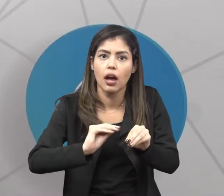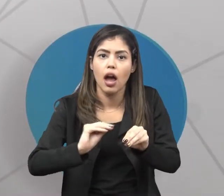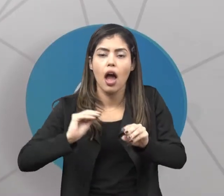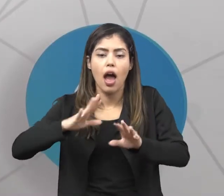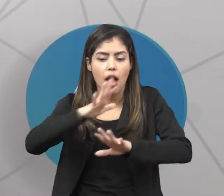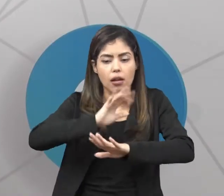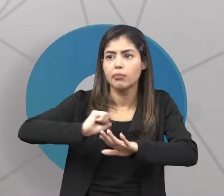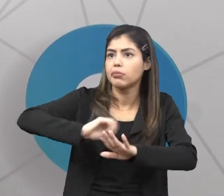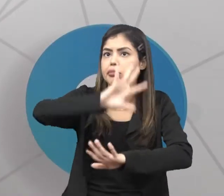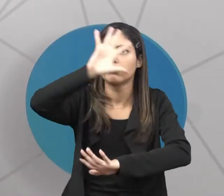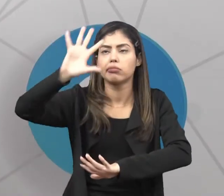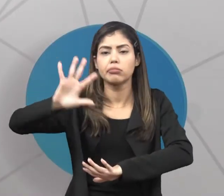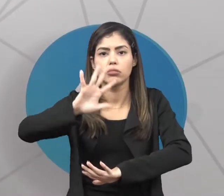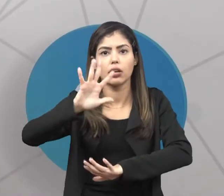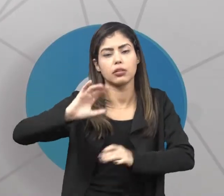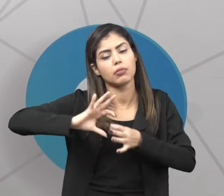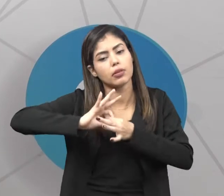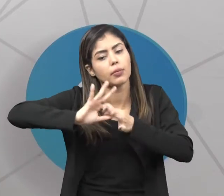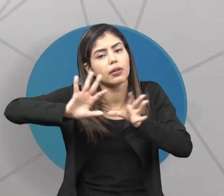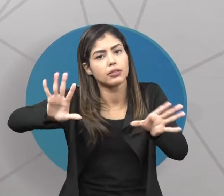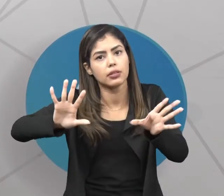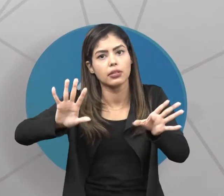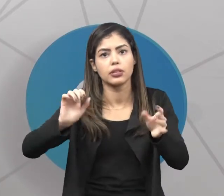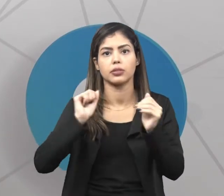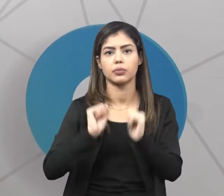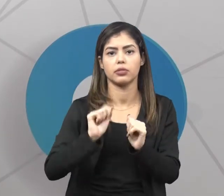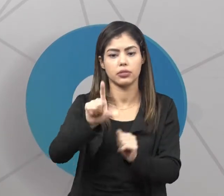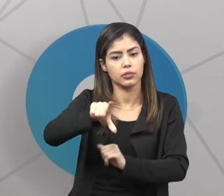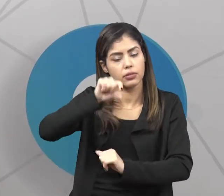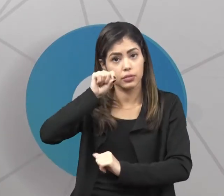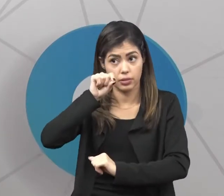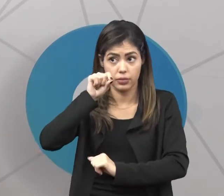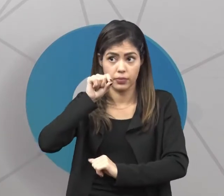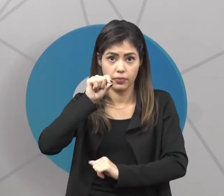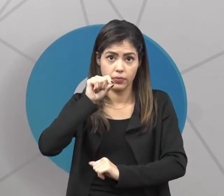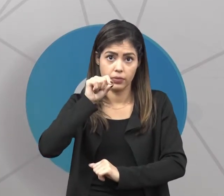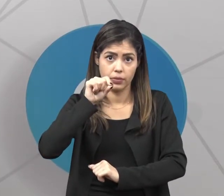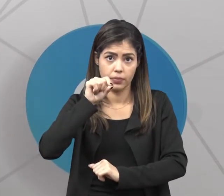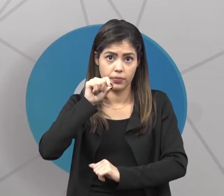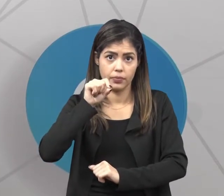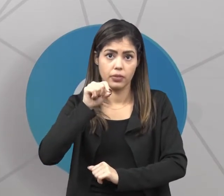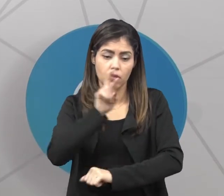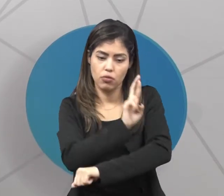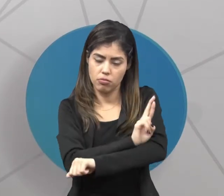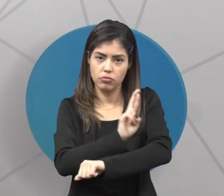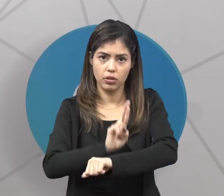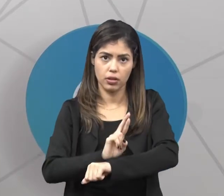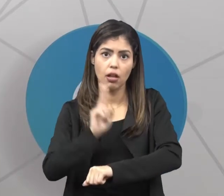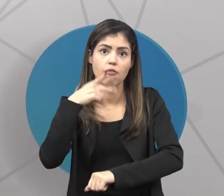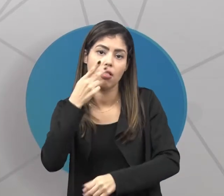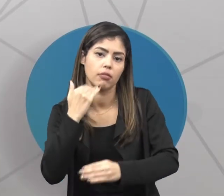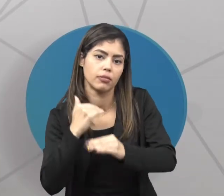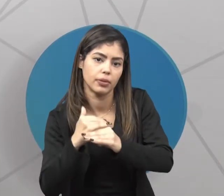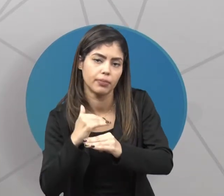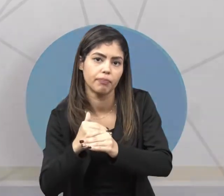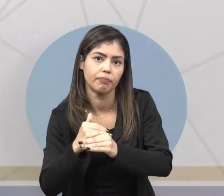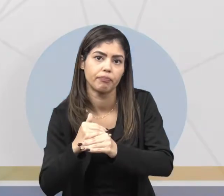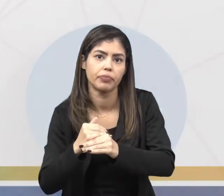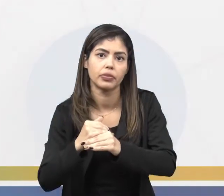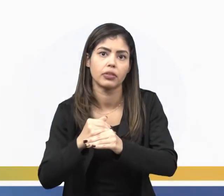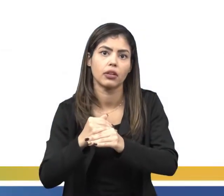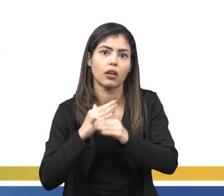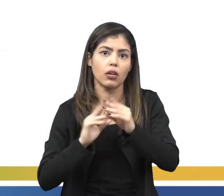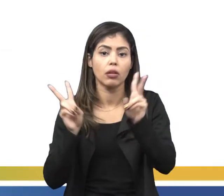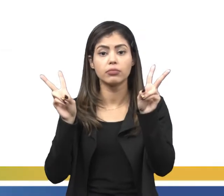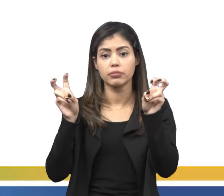nação, tenham uma liberdade e possam escolher aí, então, a sua religião. Ele fala também sobre